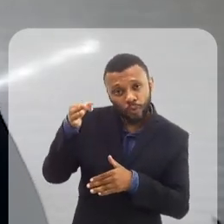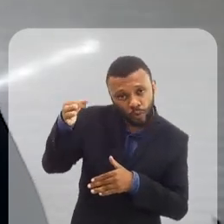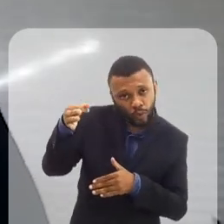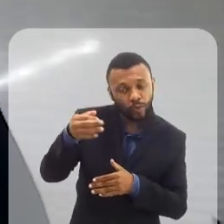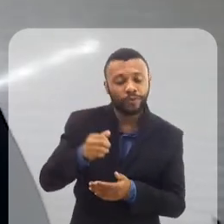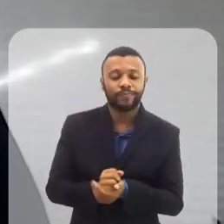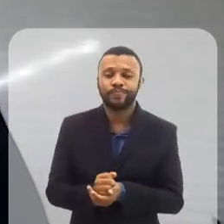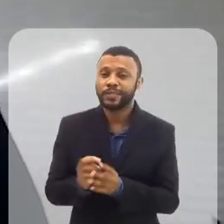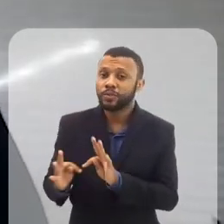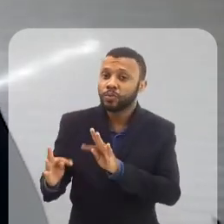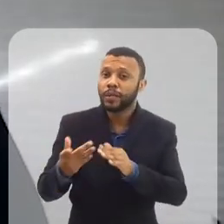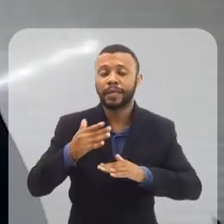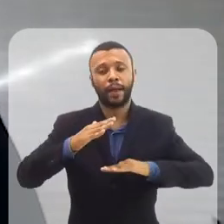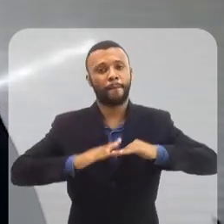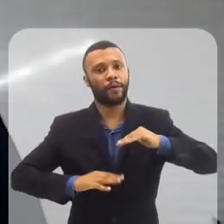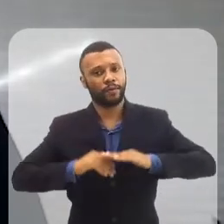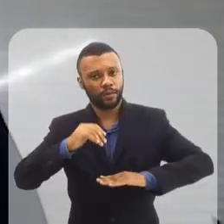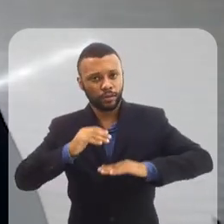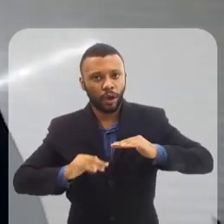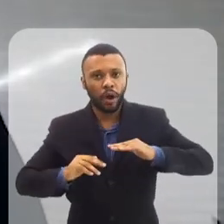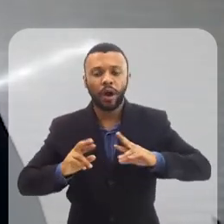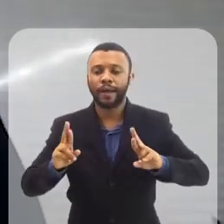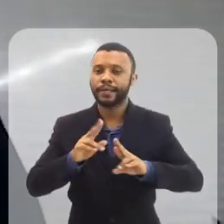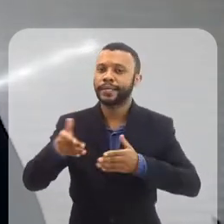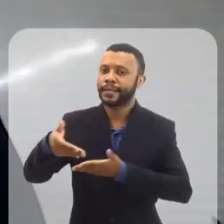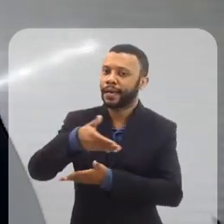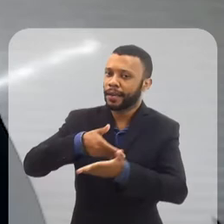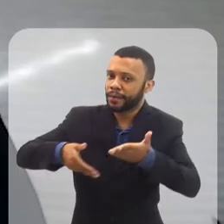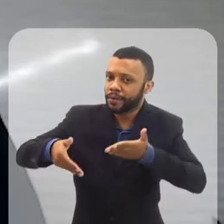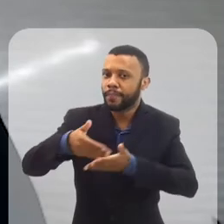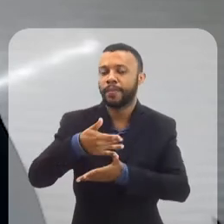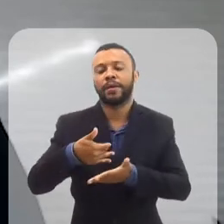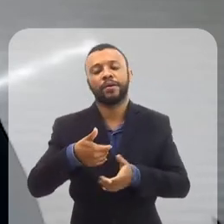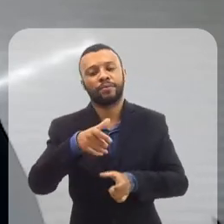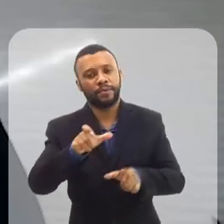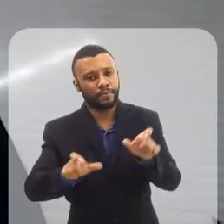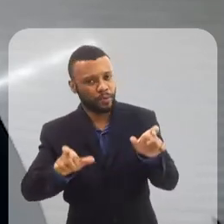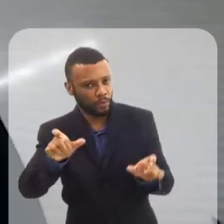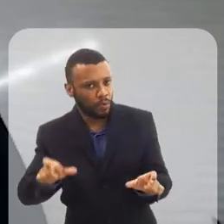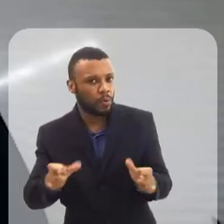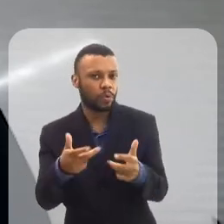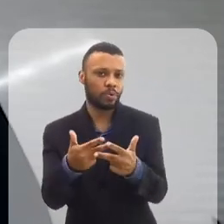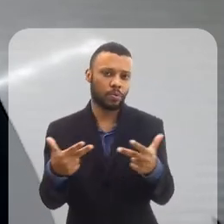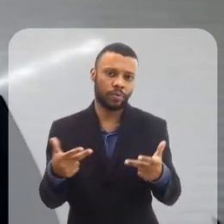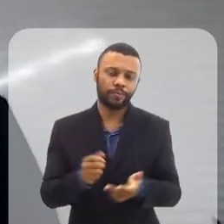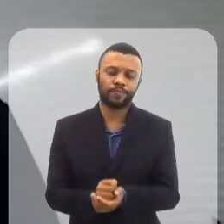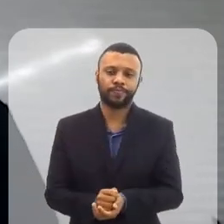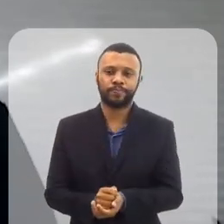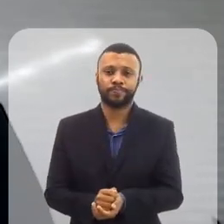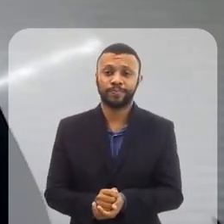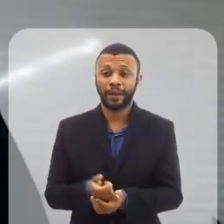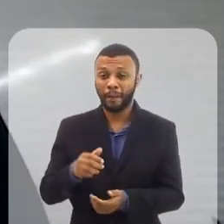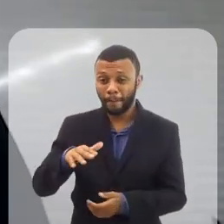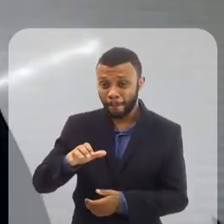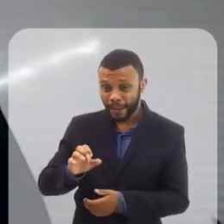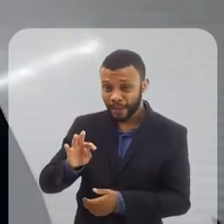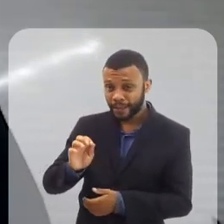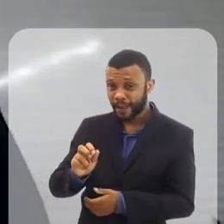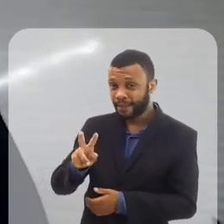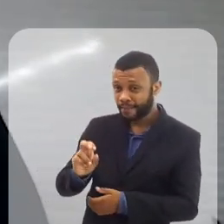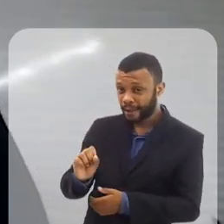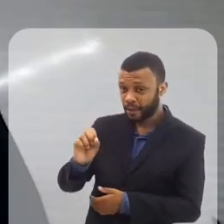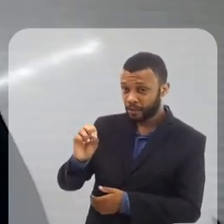praticamente todas as profissões e todos os relacionamentos entre as pessoas. Existem vários padrões de